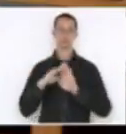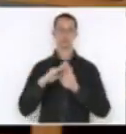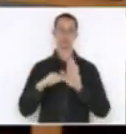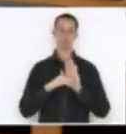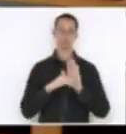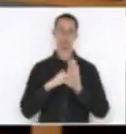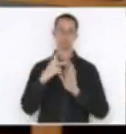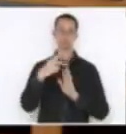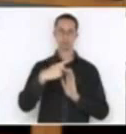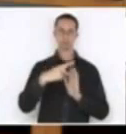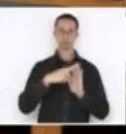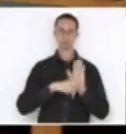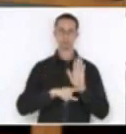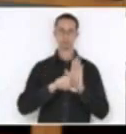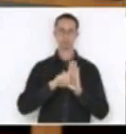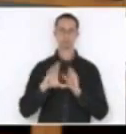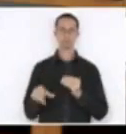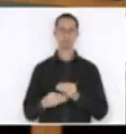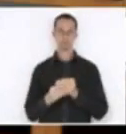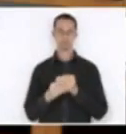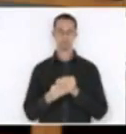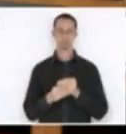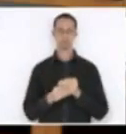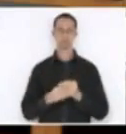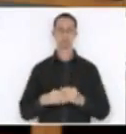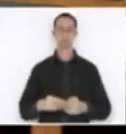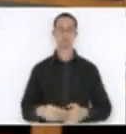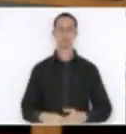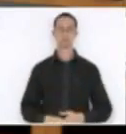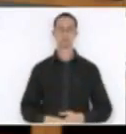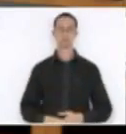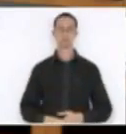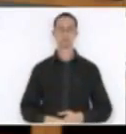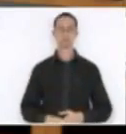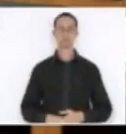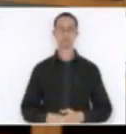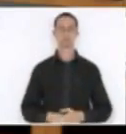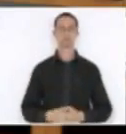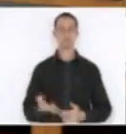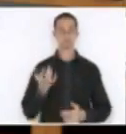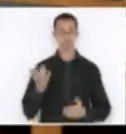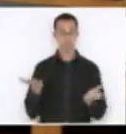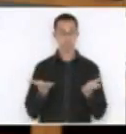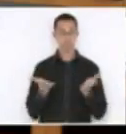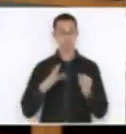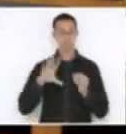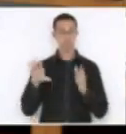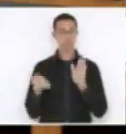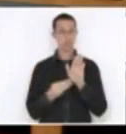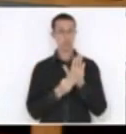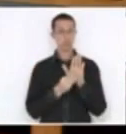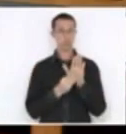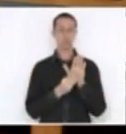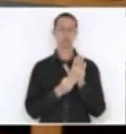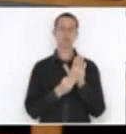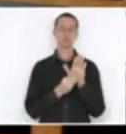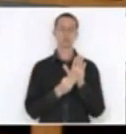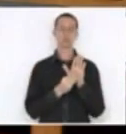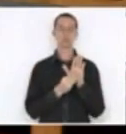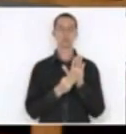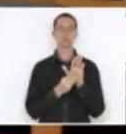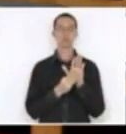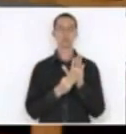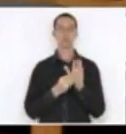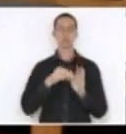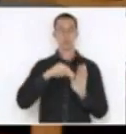de lei complementar, autoria do deputado da Comissão de Finanças, gostaria que fosse incluído na pauta, a extra-pauta, evidentemente, a